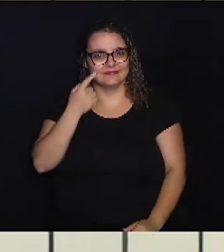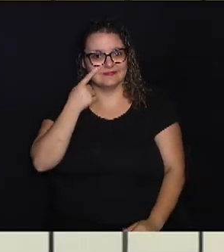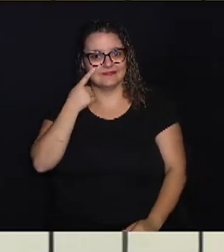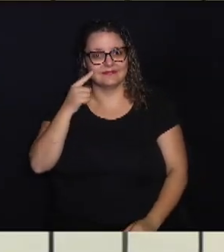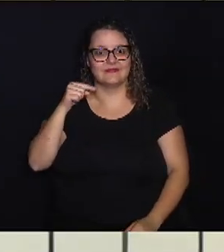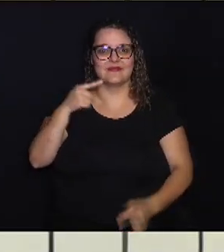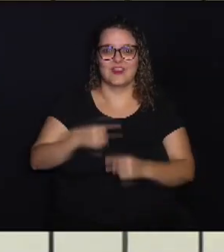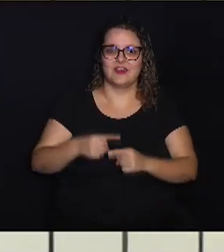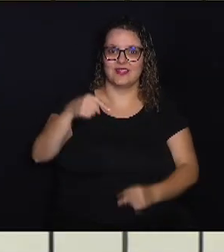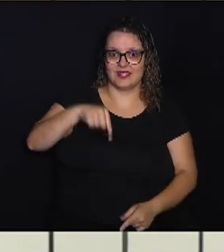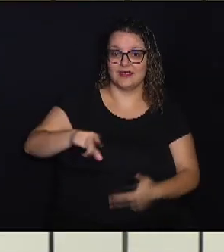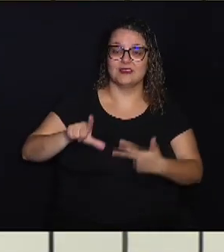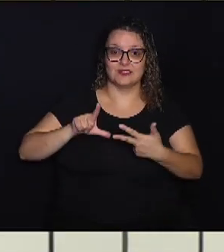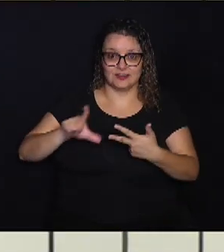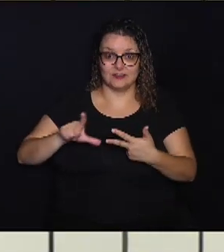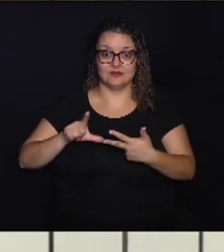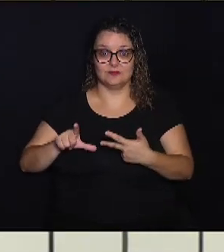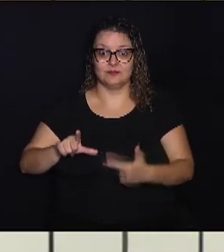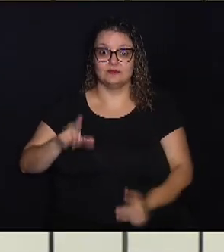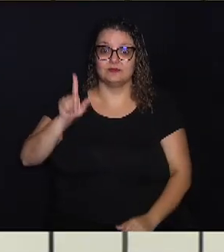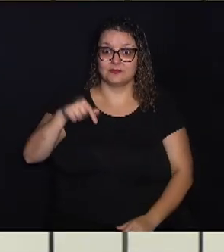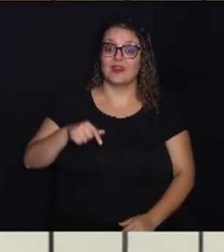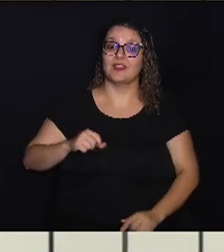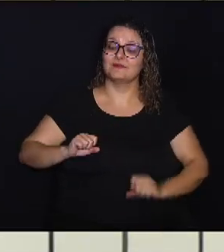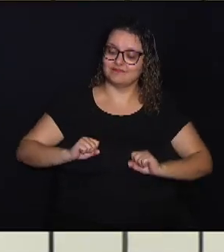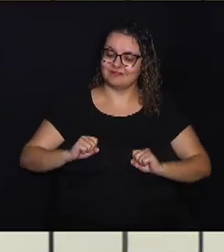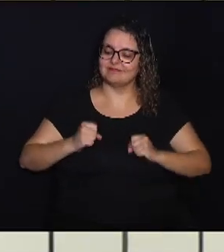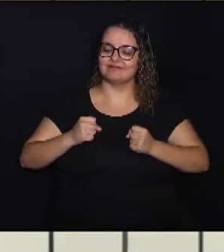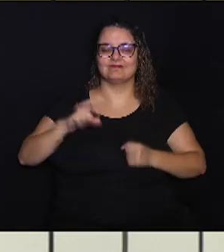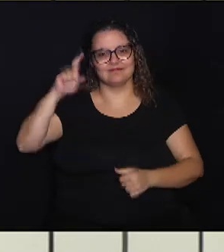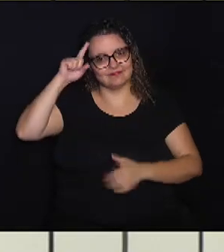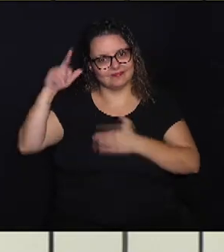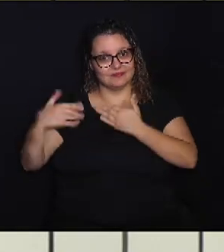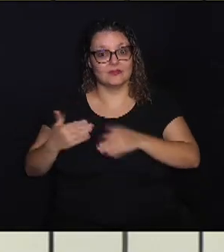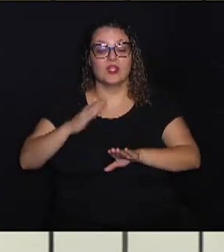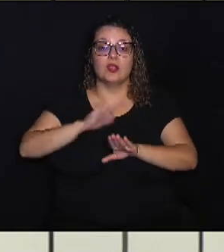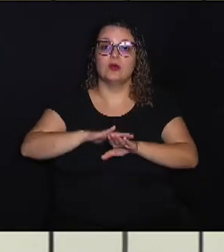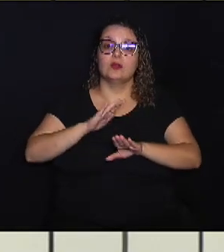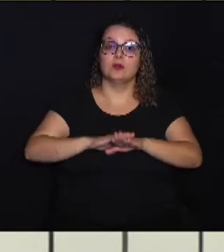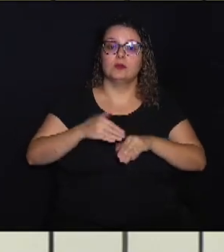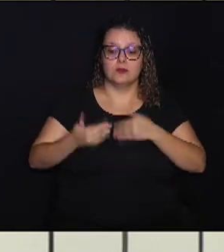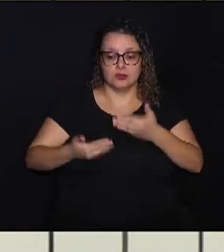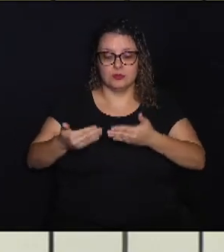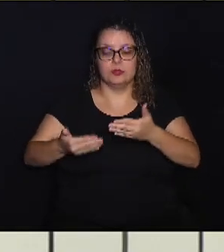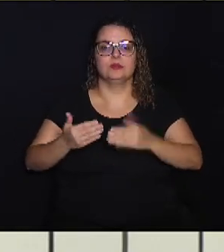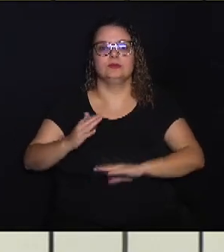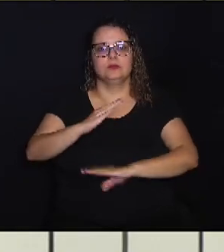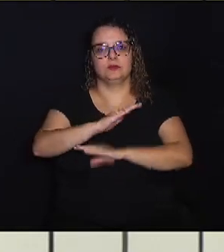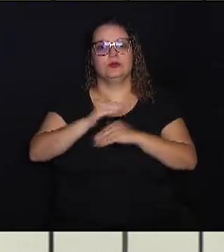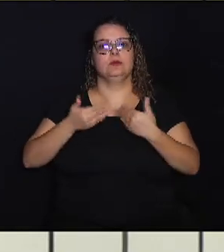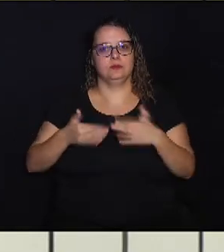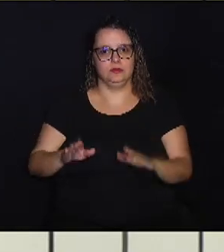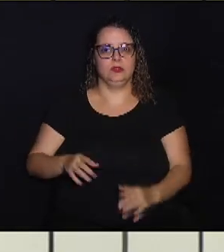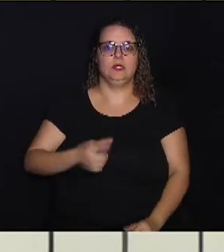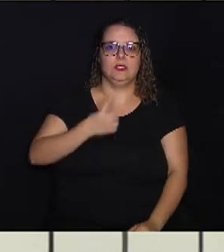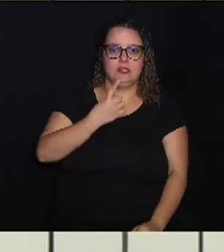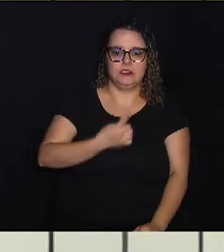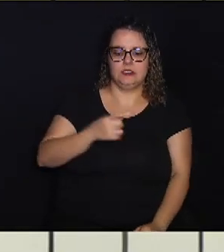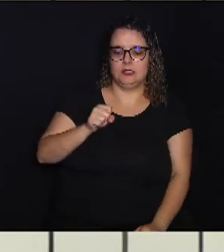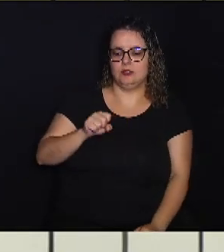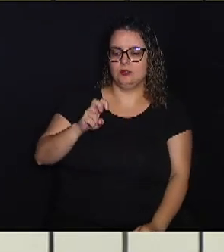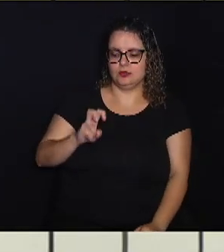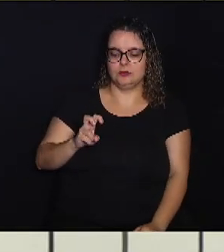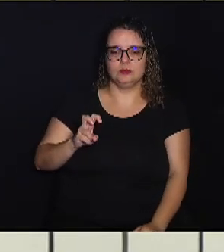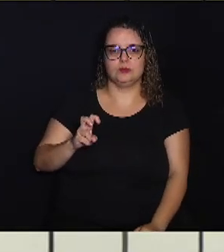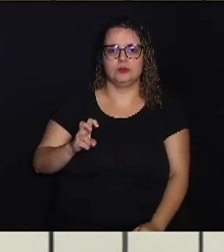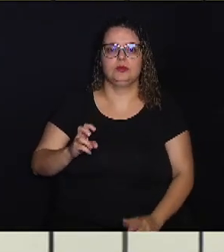porque aqui no Legislativo, são eles que se dedicam ao funcionamento da Câmara Municipal. São 185